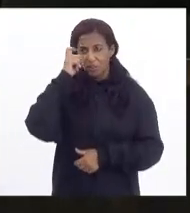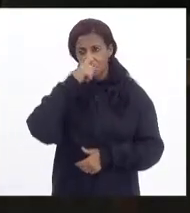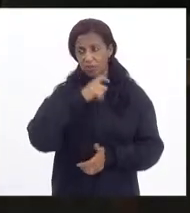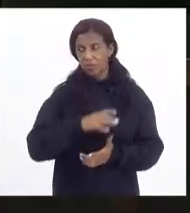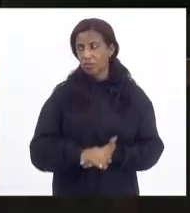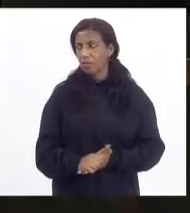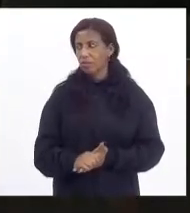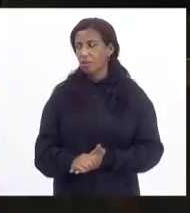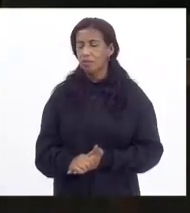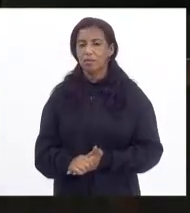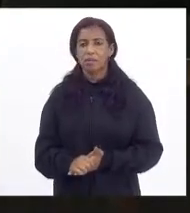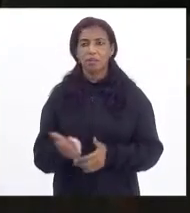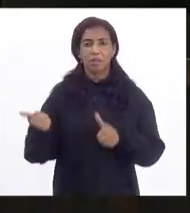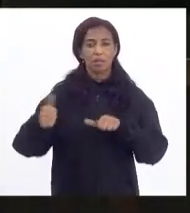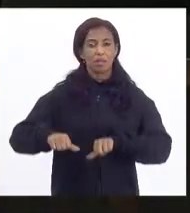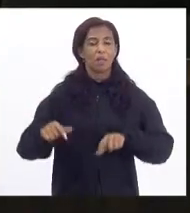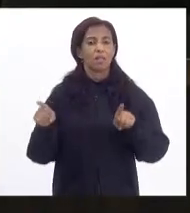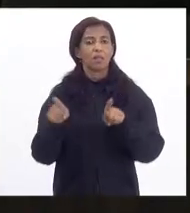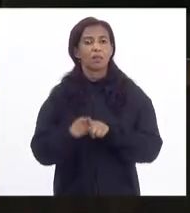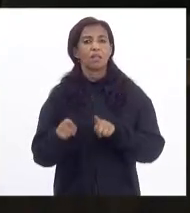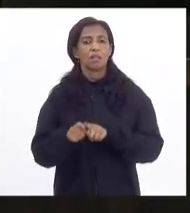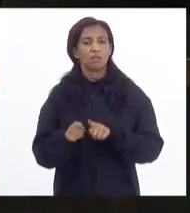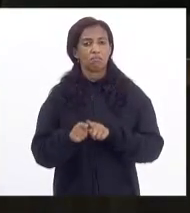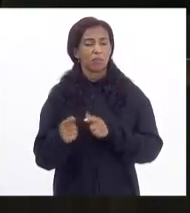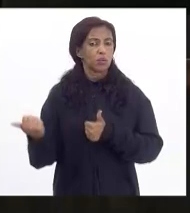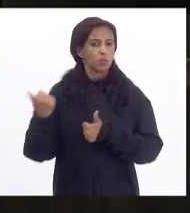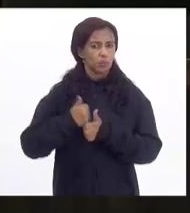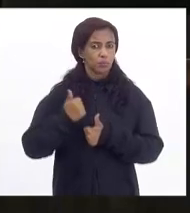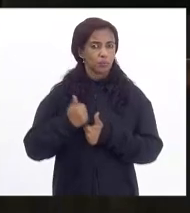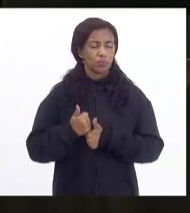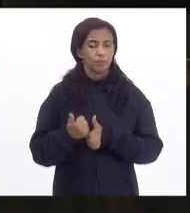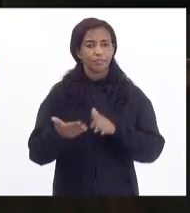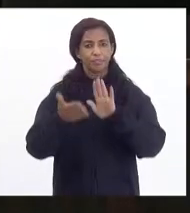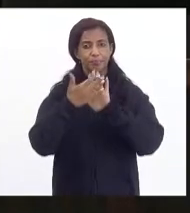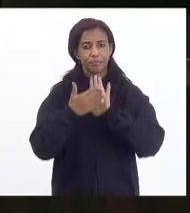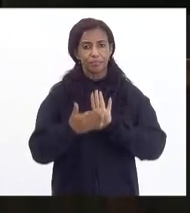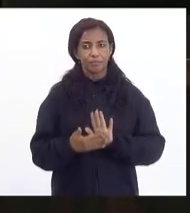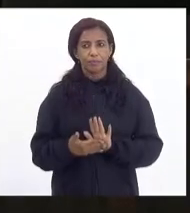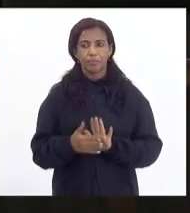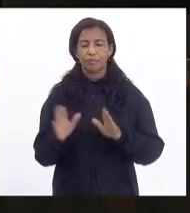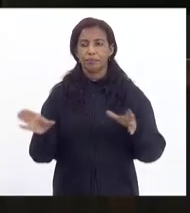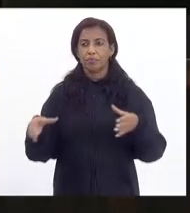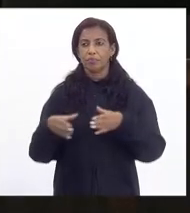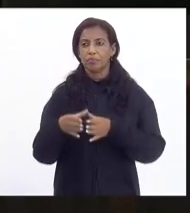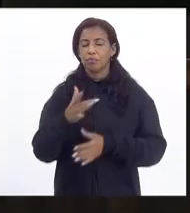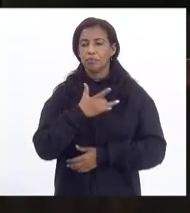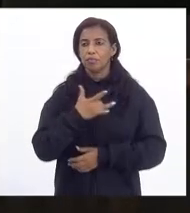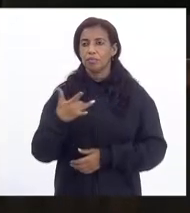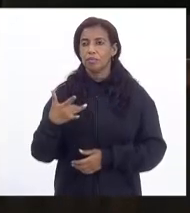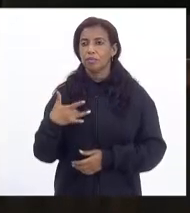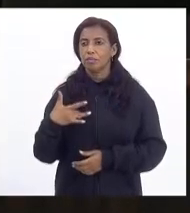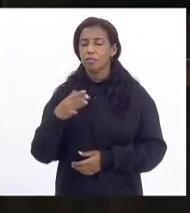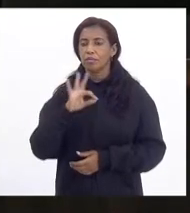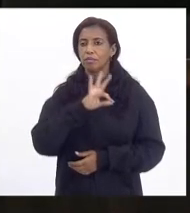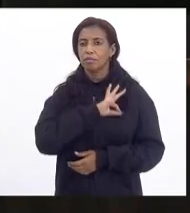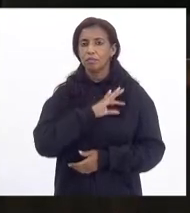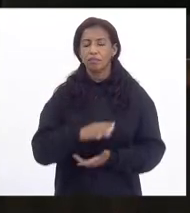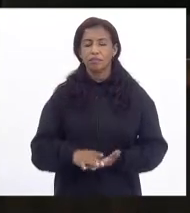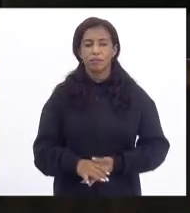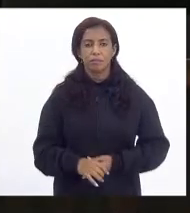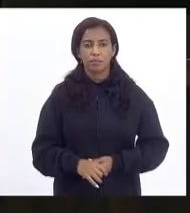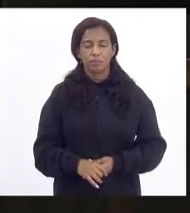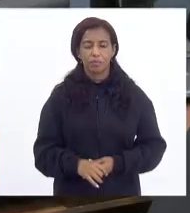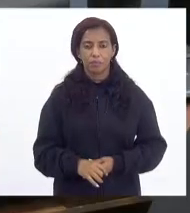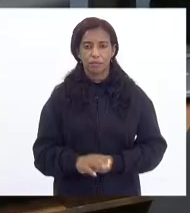analisar também a questão do substitutivo. Para emitir, para ser pela comissão de saúde, a deputada Marta Rocha.